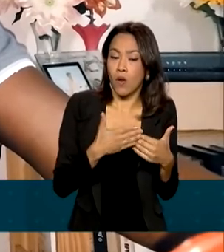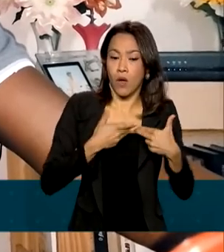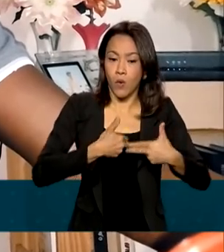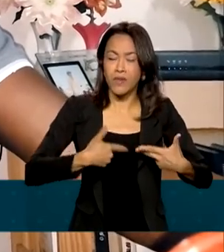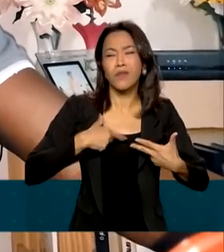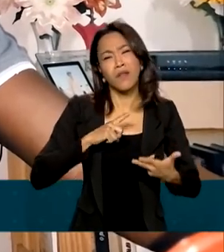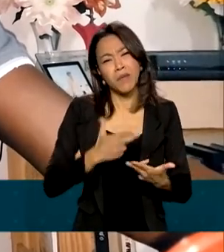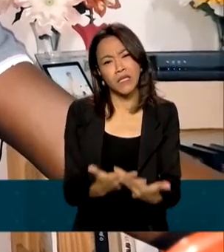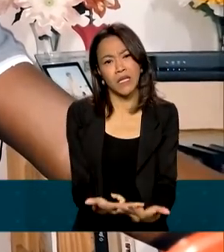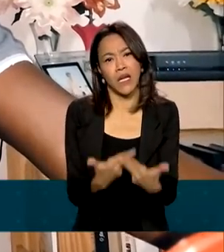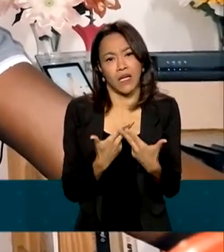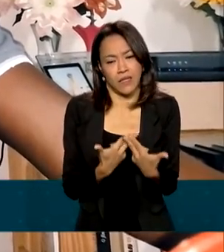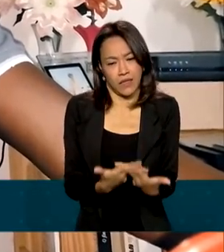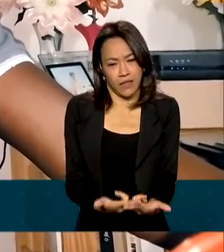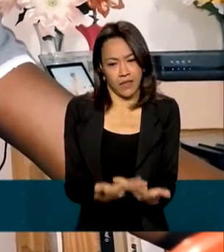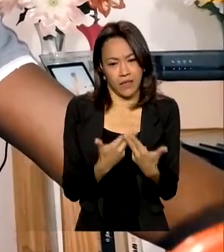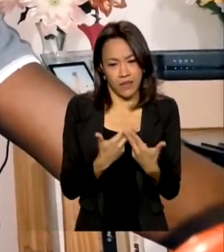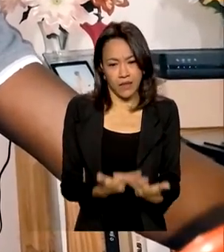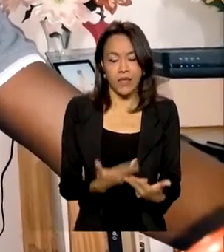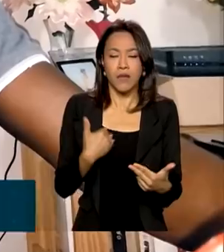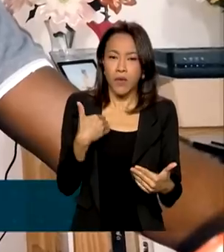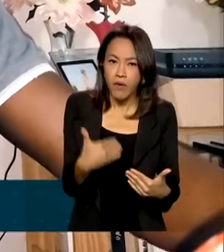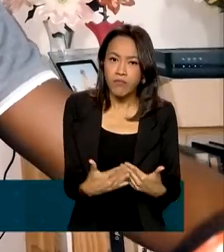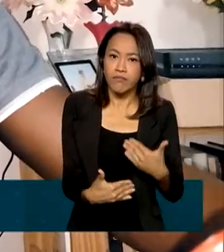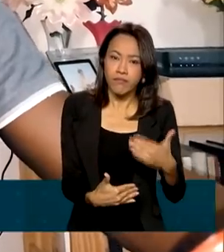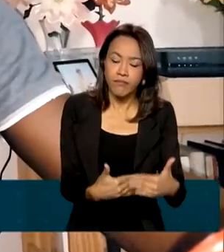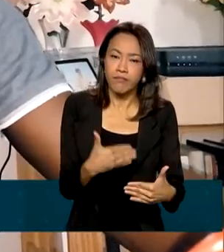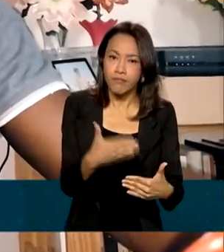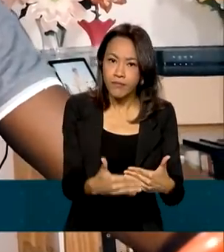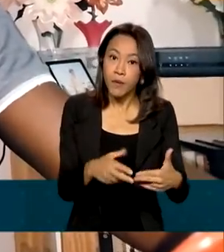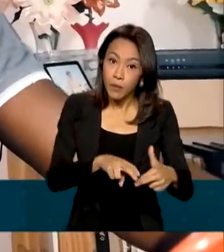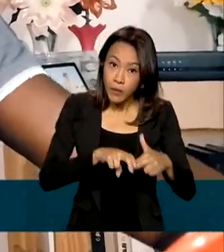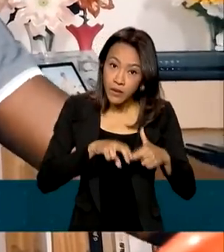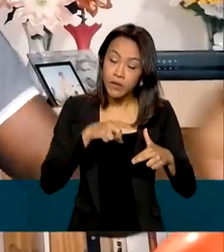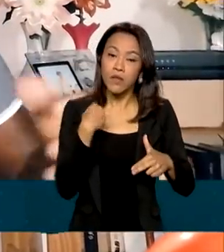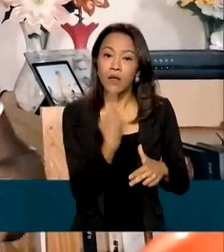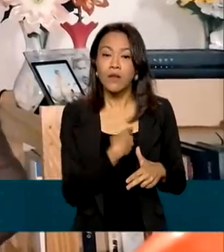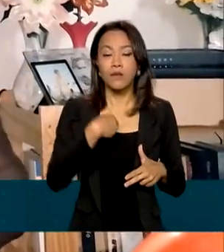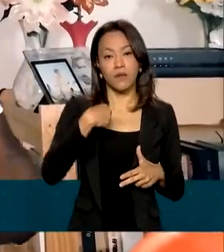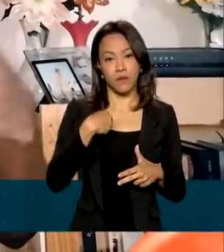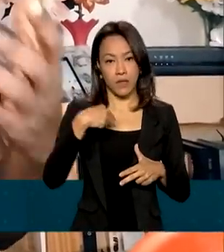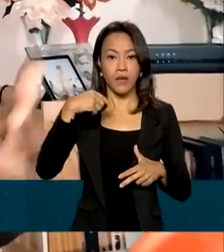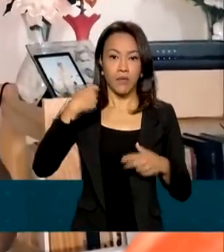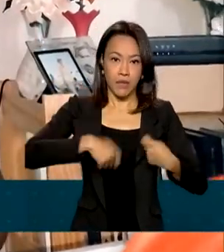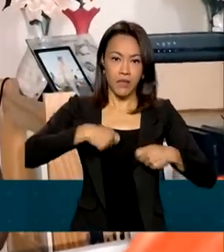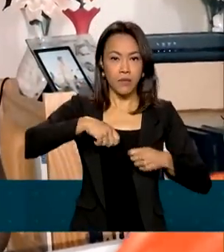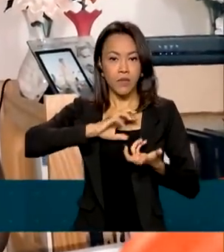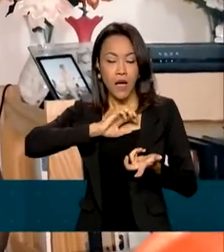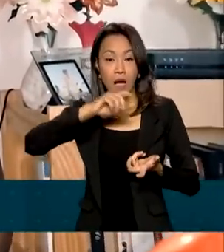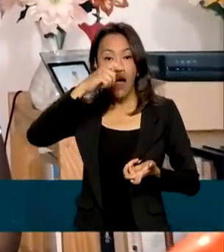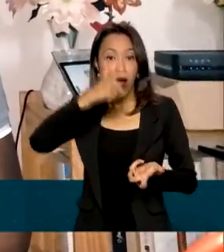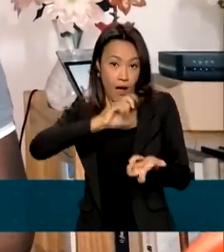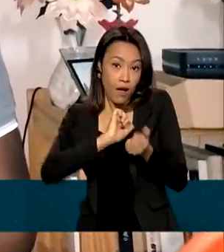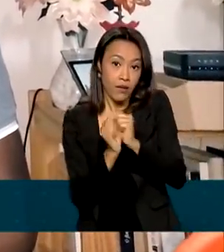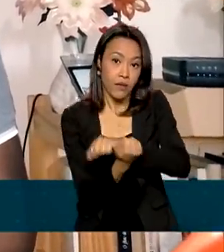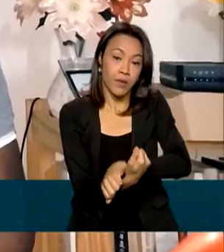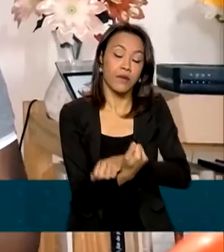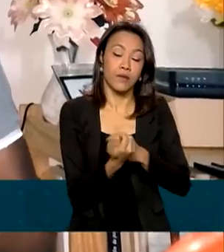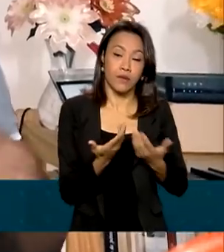ter paciência, porque isso afinal o quê? Para isso que nós precisamos nos adaptar e